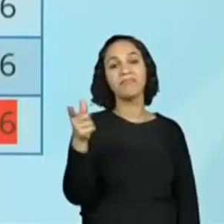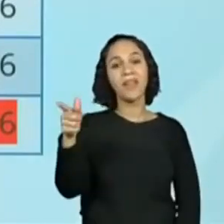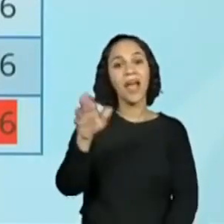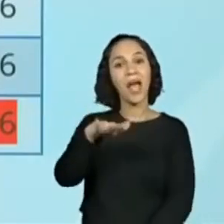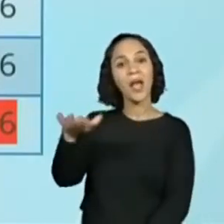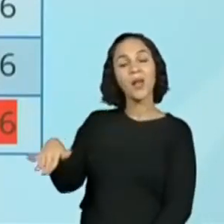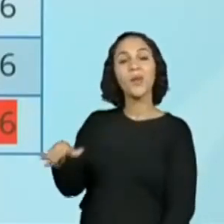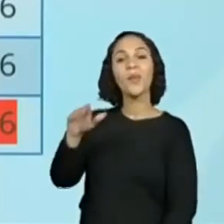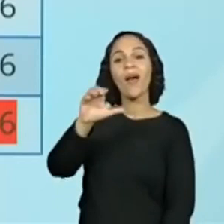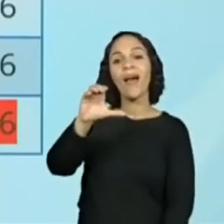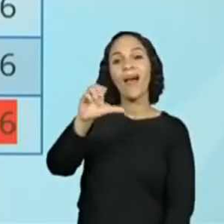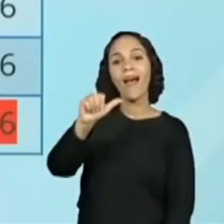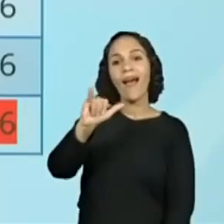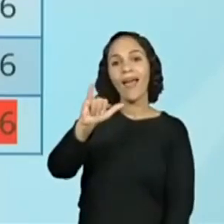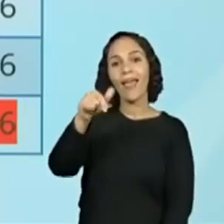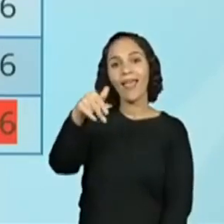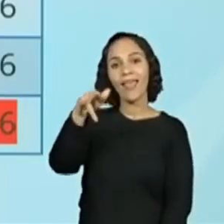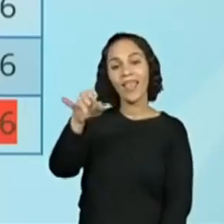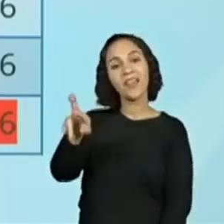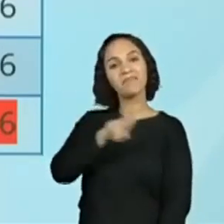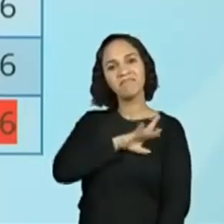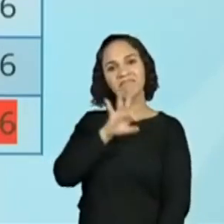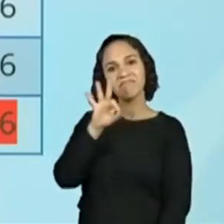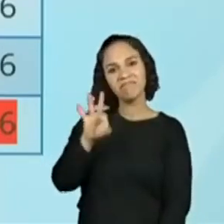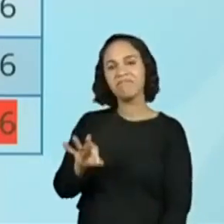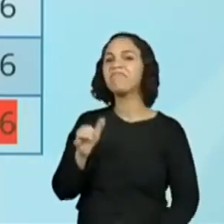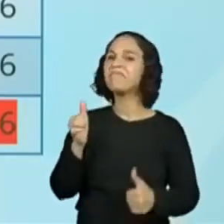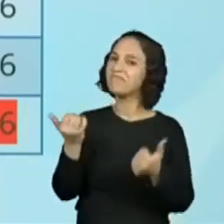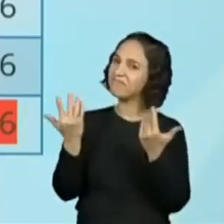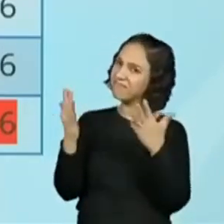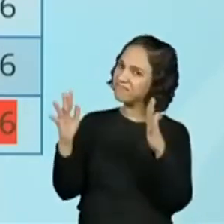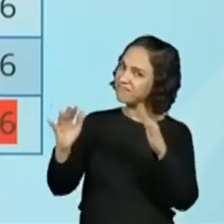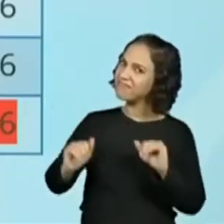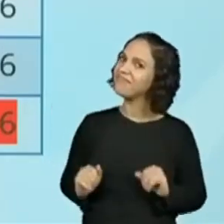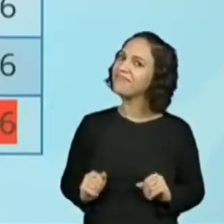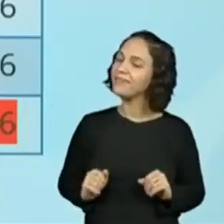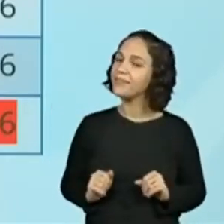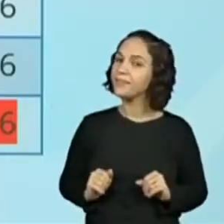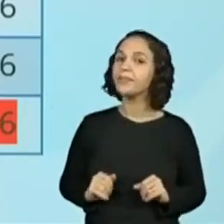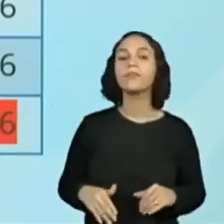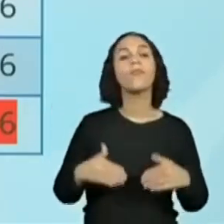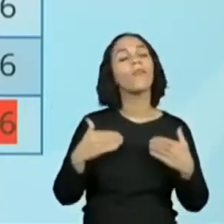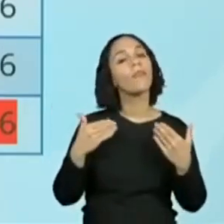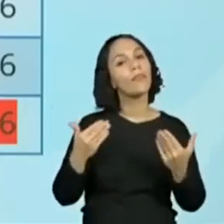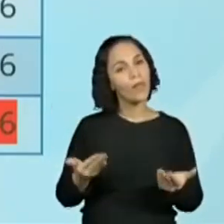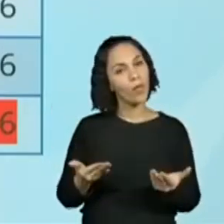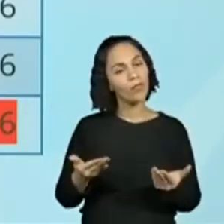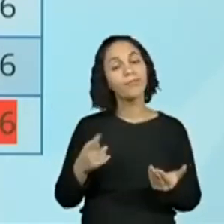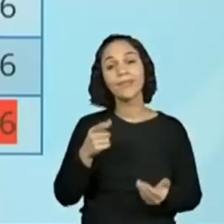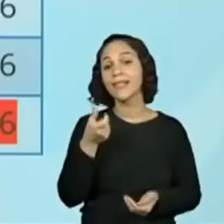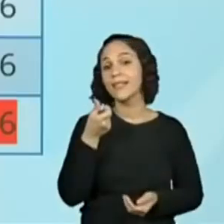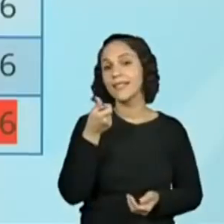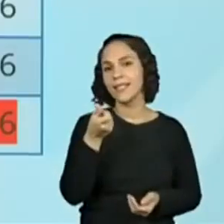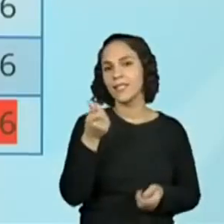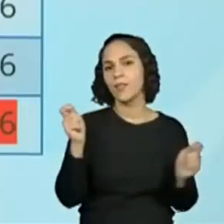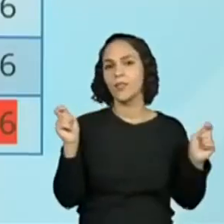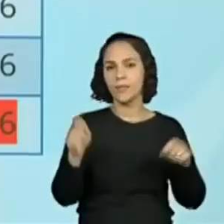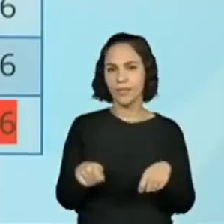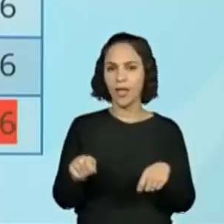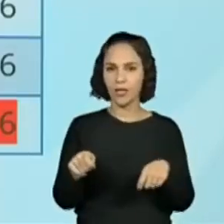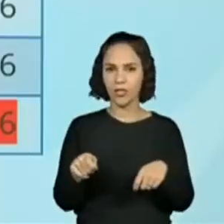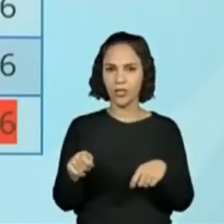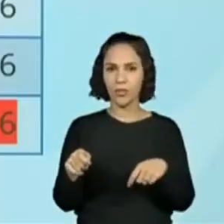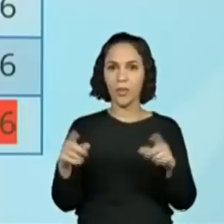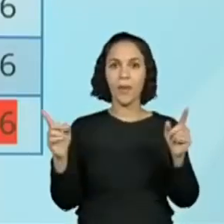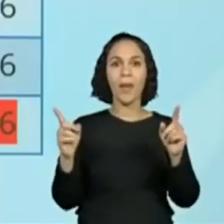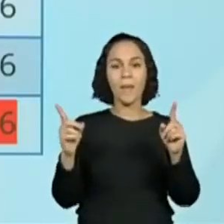disse seis também. Ele disse seis? Disse. Aí sim, hein, Kaique? Então, aqui a gente tem seis possibilidades de